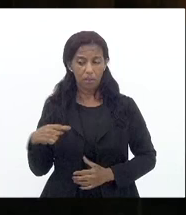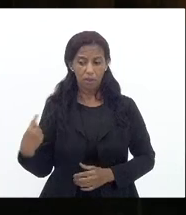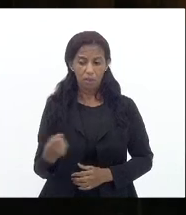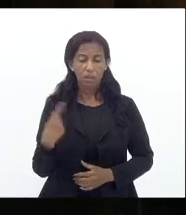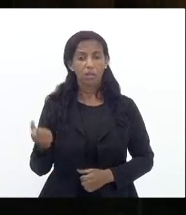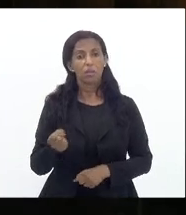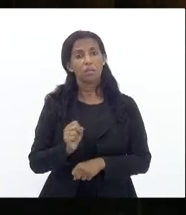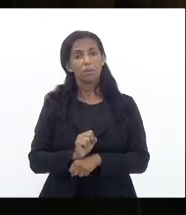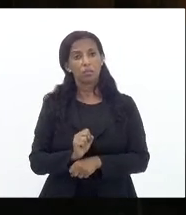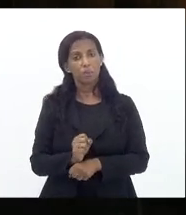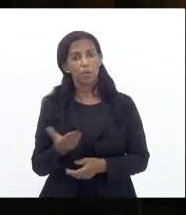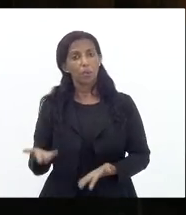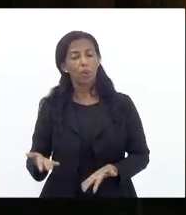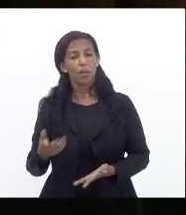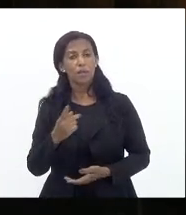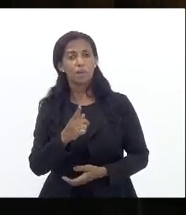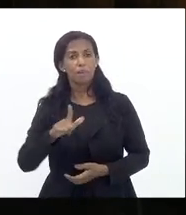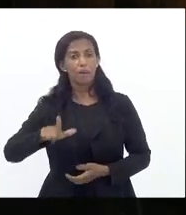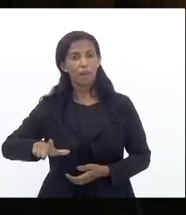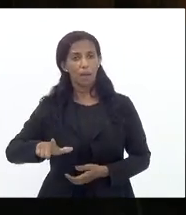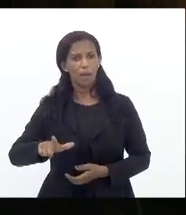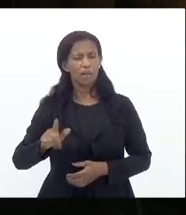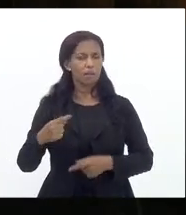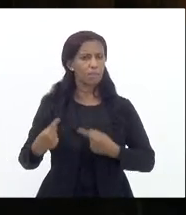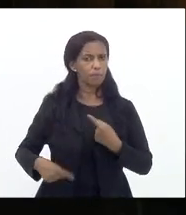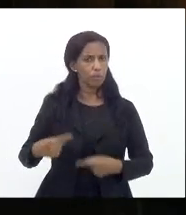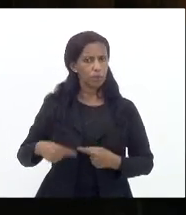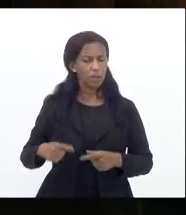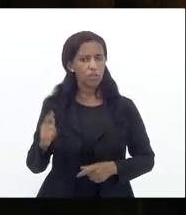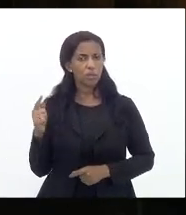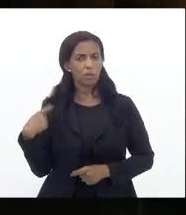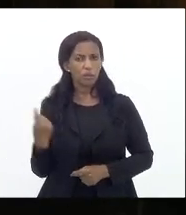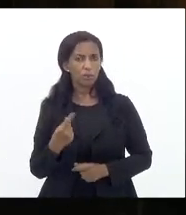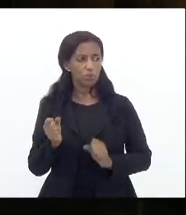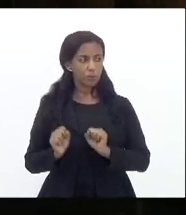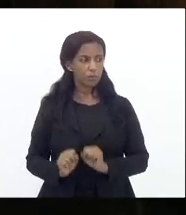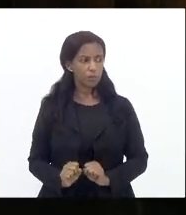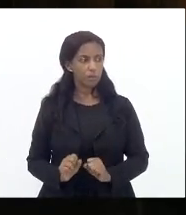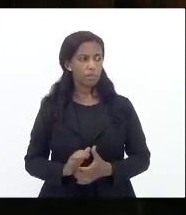esperamos que com esse projeto de lei e essa política nós possamos